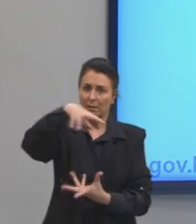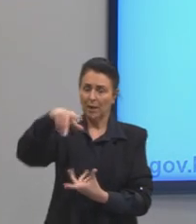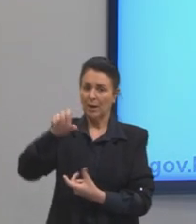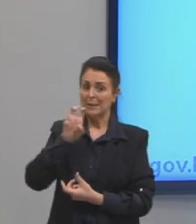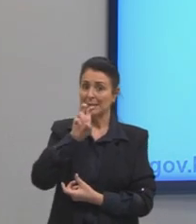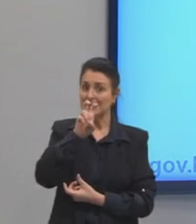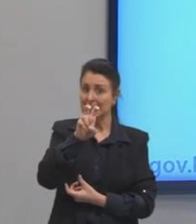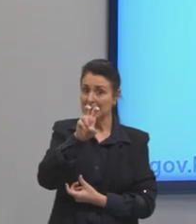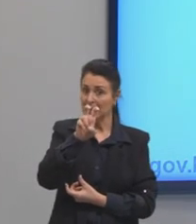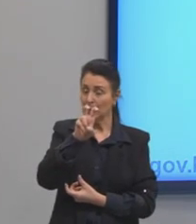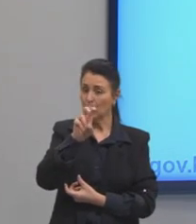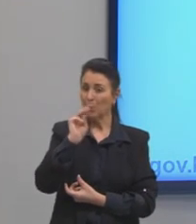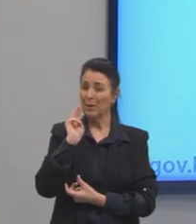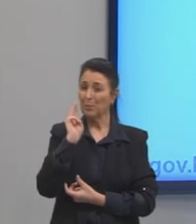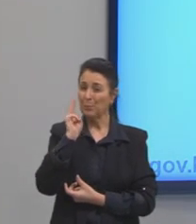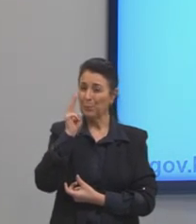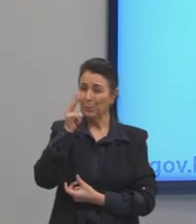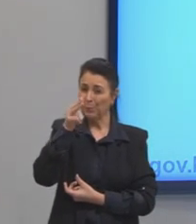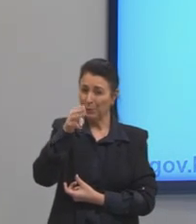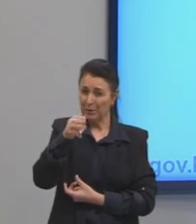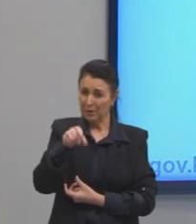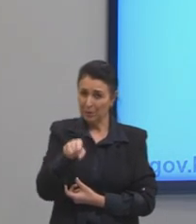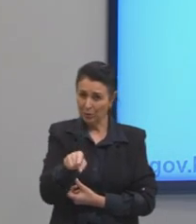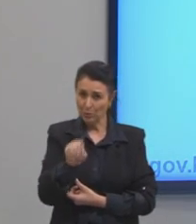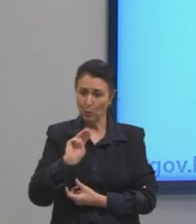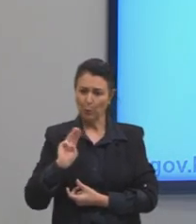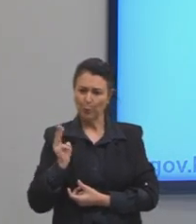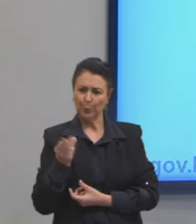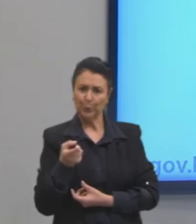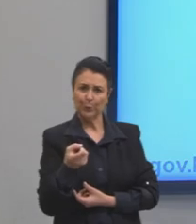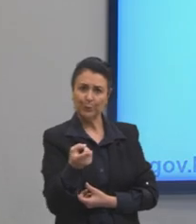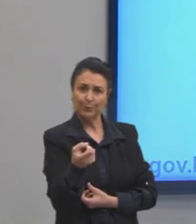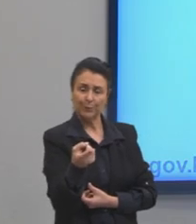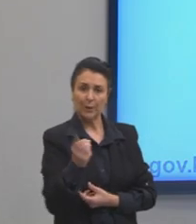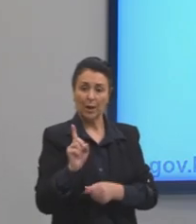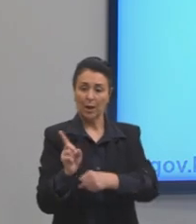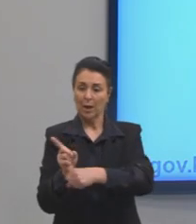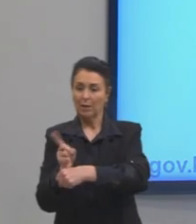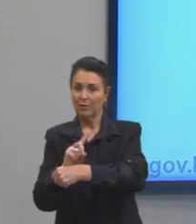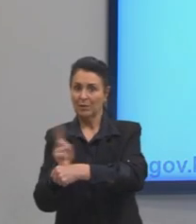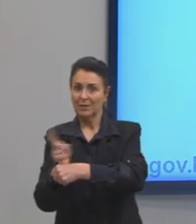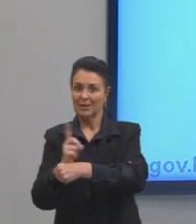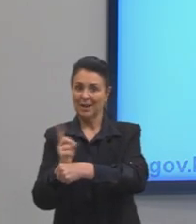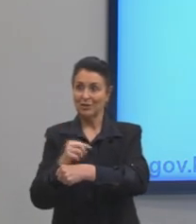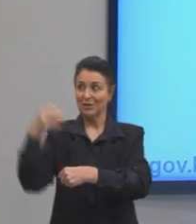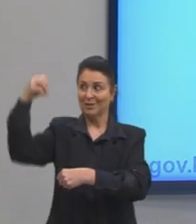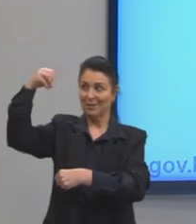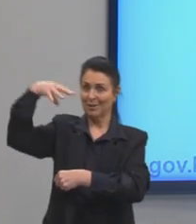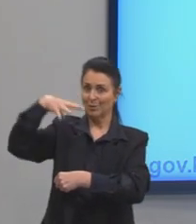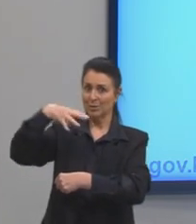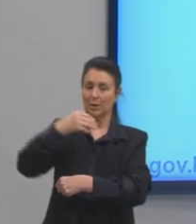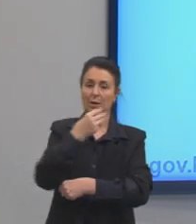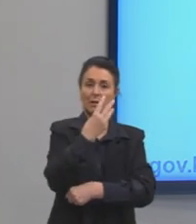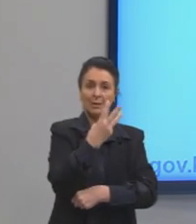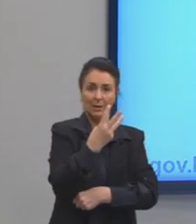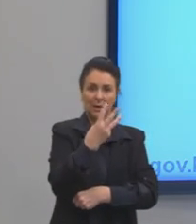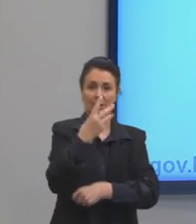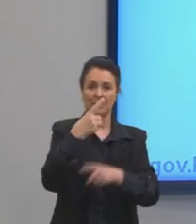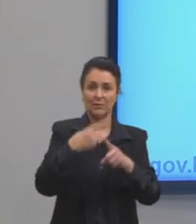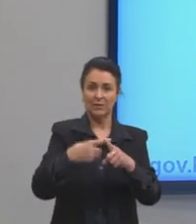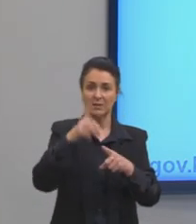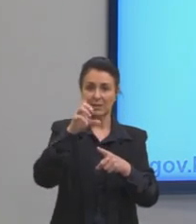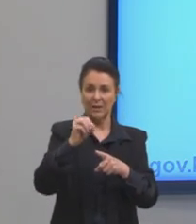bilhões de quilômetros. velocidade da luz é a velocidade que a gente vai usar. 3 vezes 10